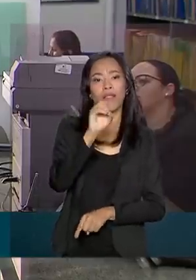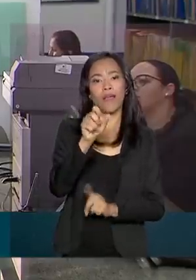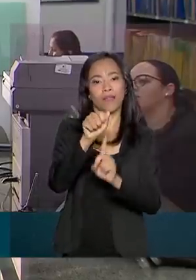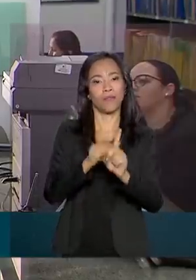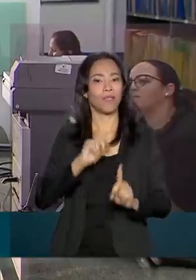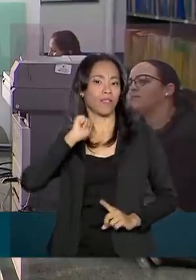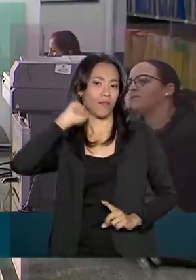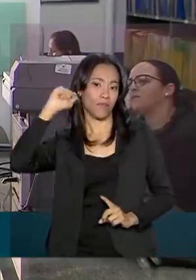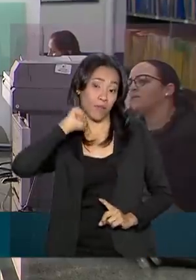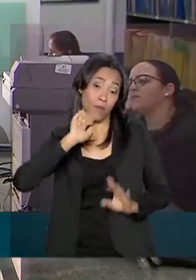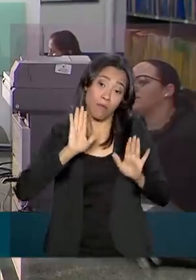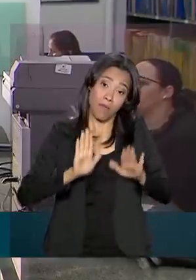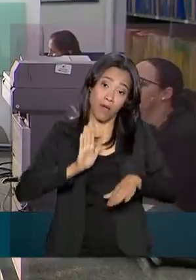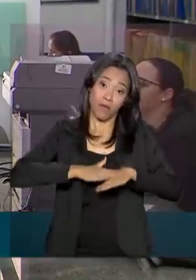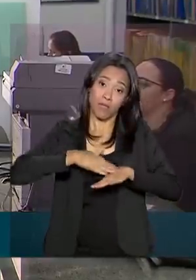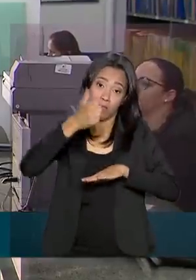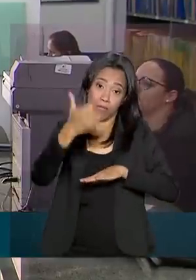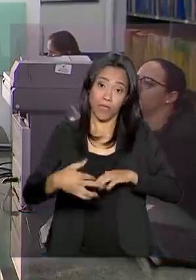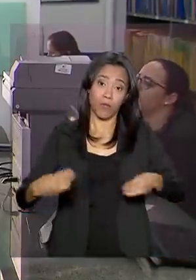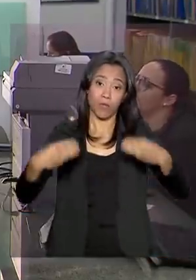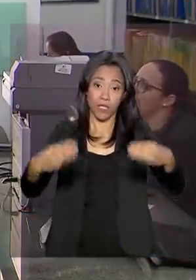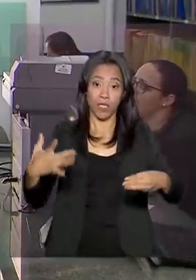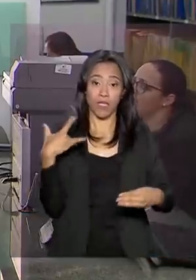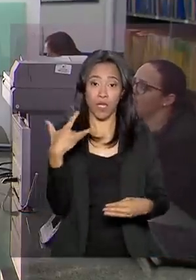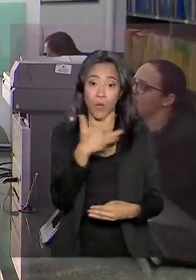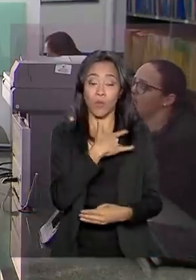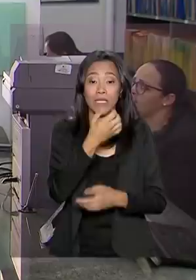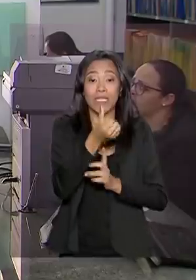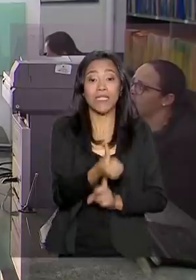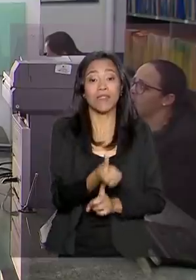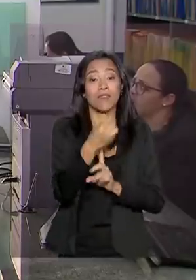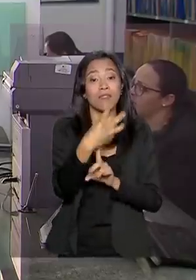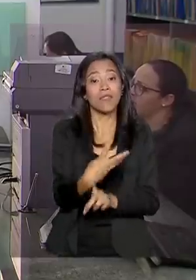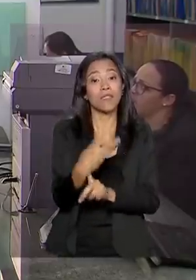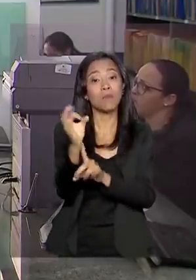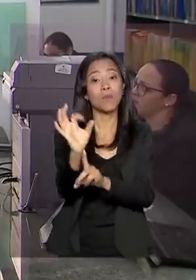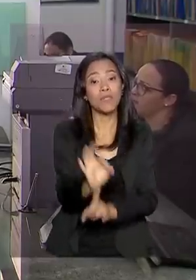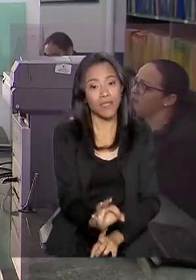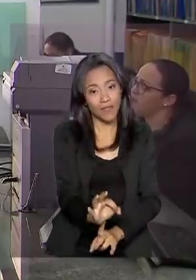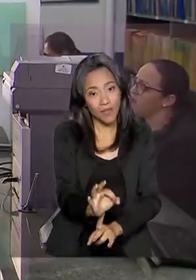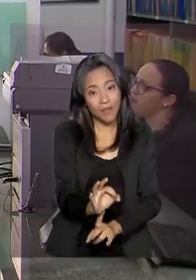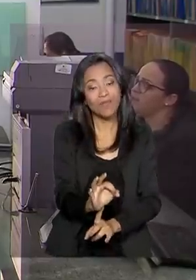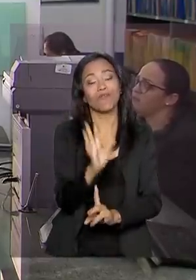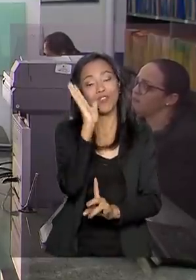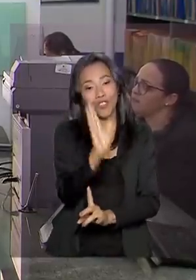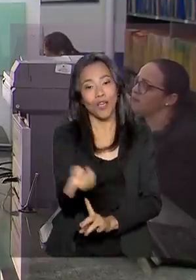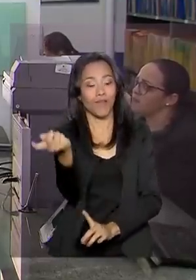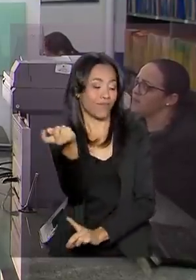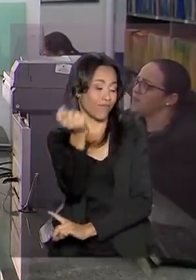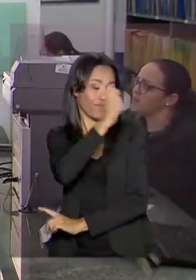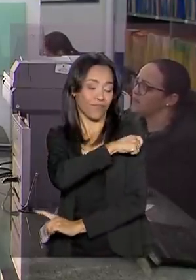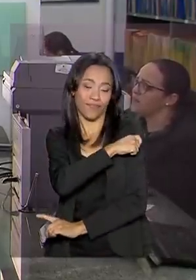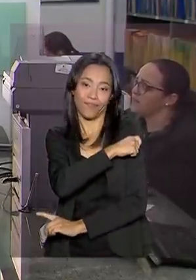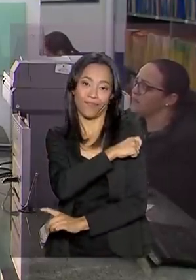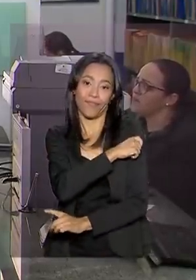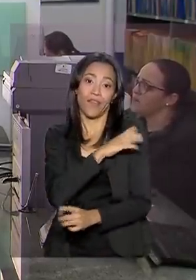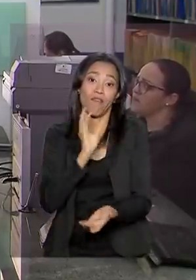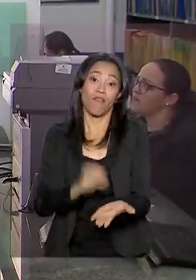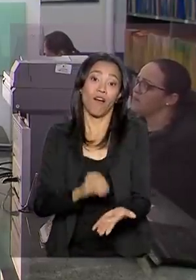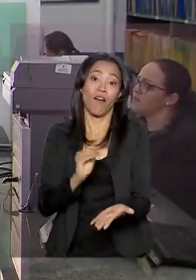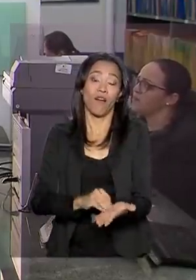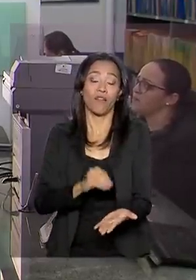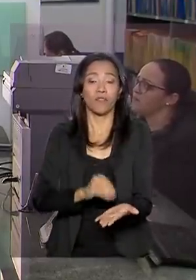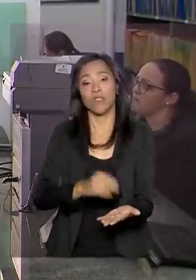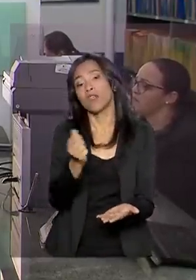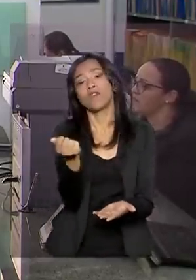mas, de acordo com o Ministério da Saúde, apenas 63% das pessoas foram imunizadas até agora. Ainda faltam